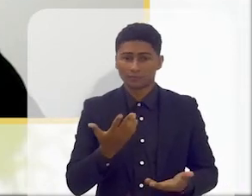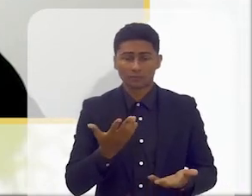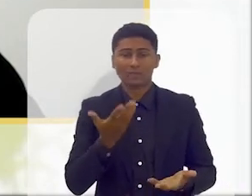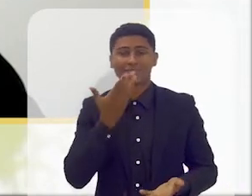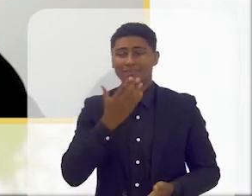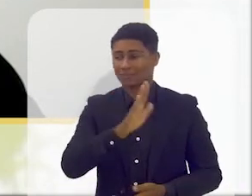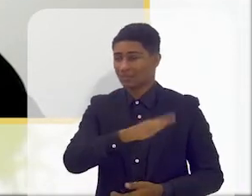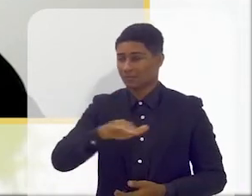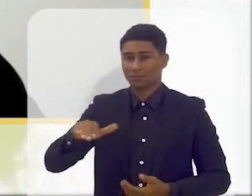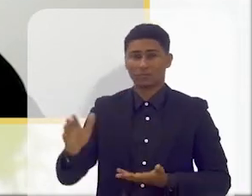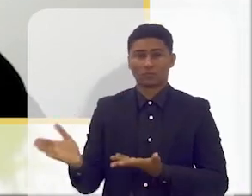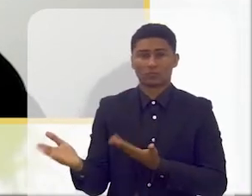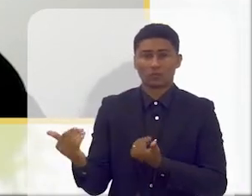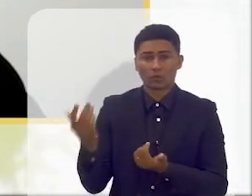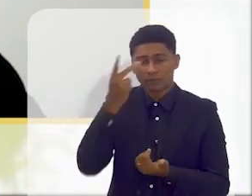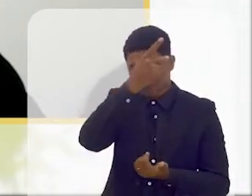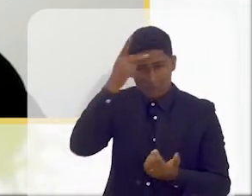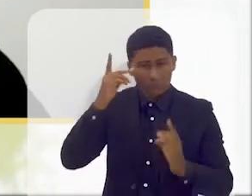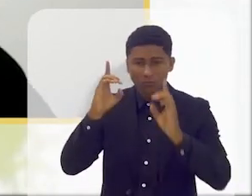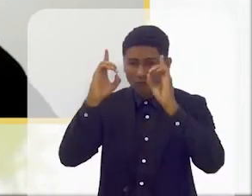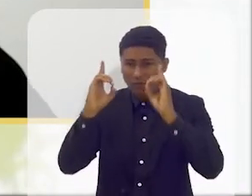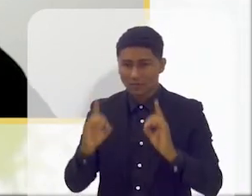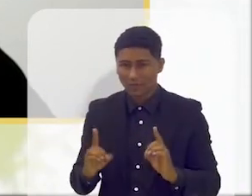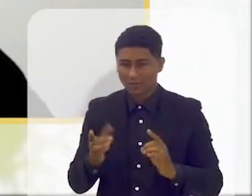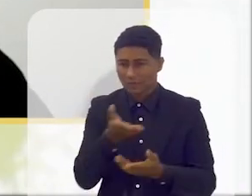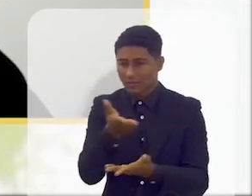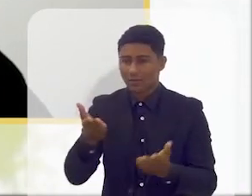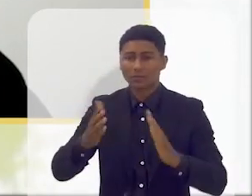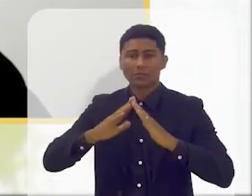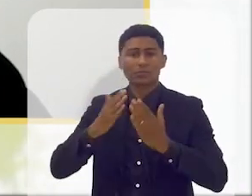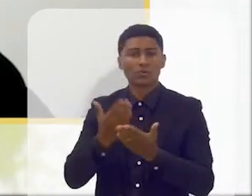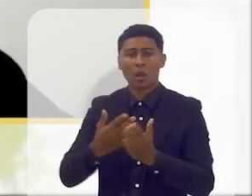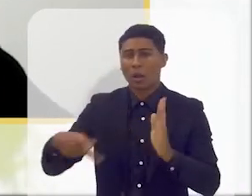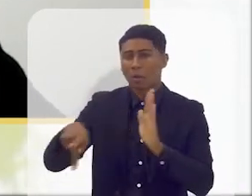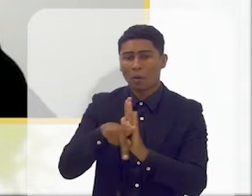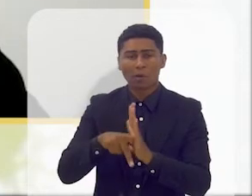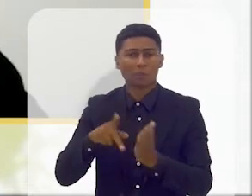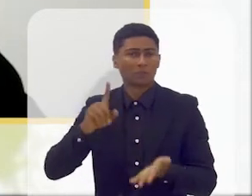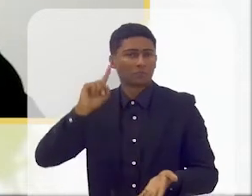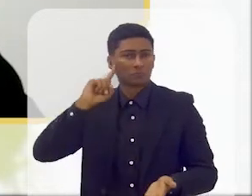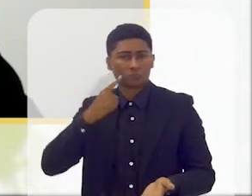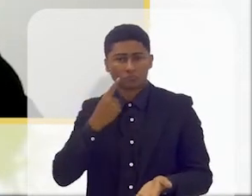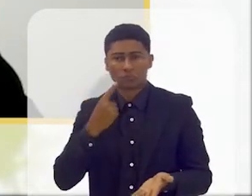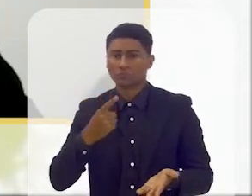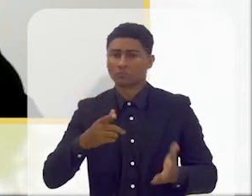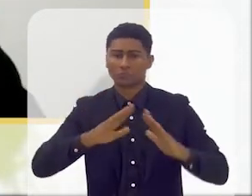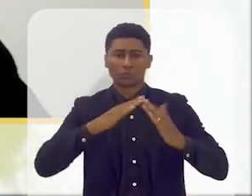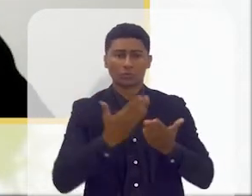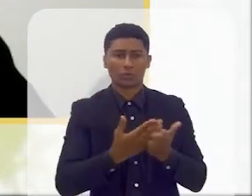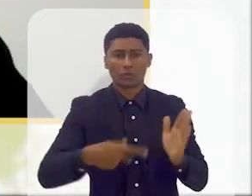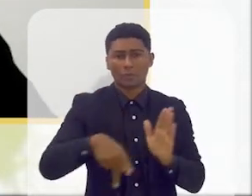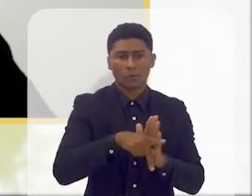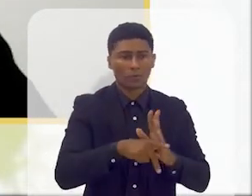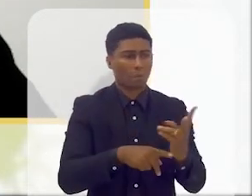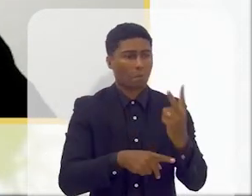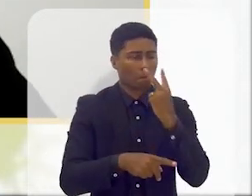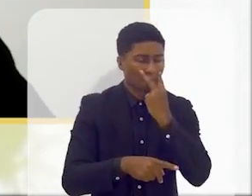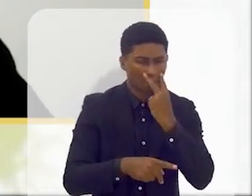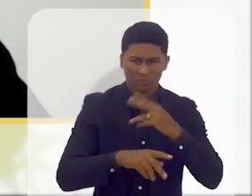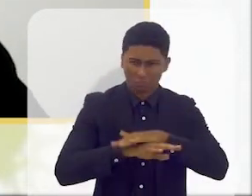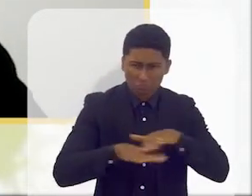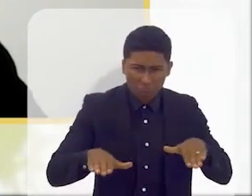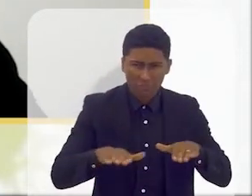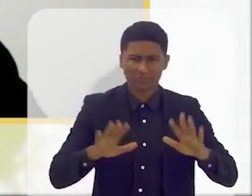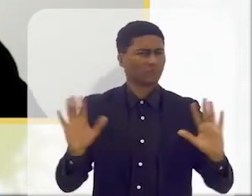crianças, os jovens com deficiência em escolas só para surdos, em escolas só para cegos. Então, eu estou a